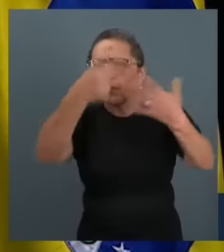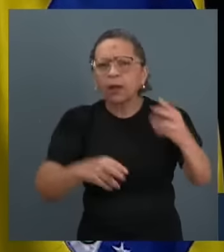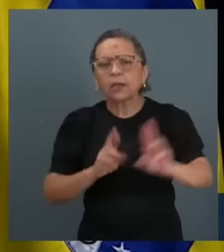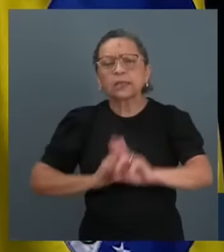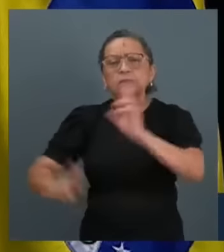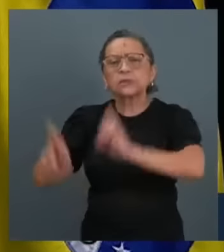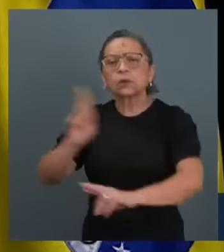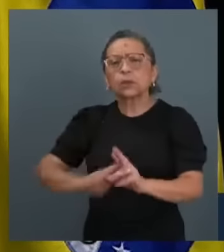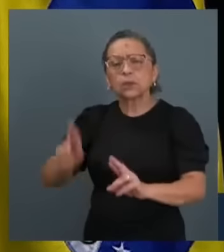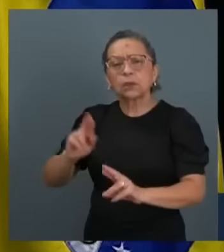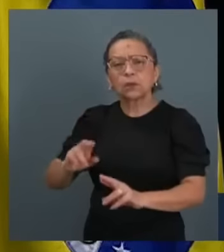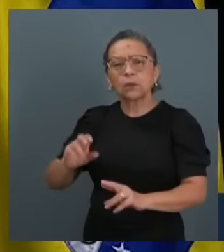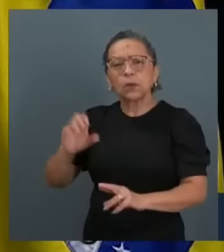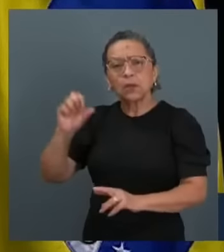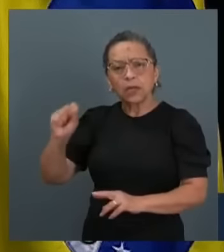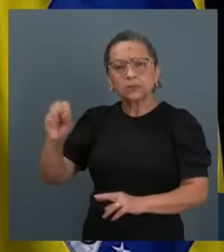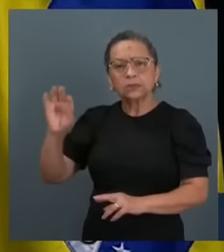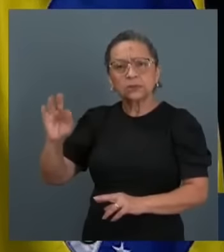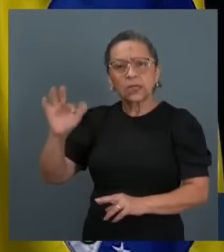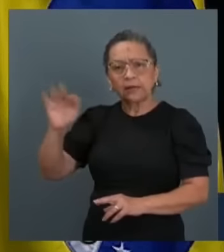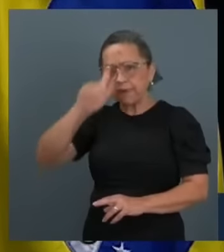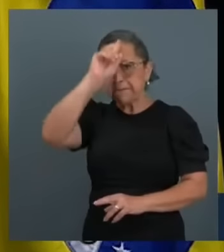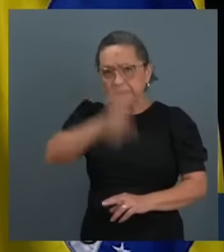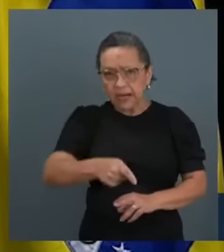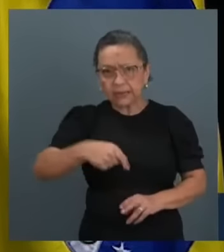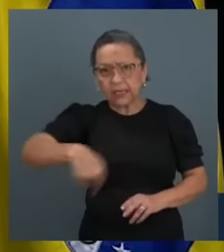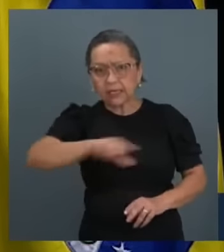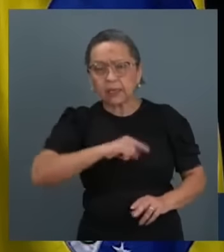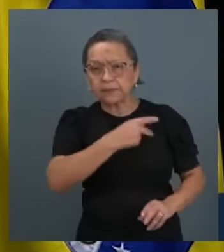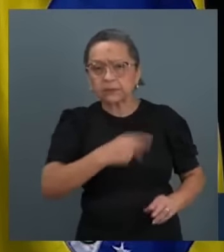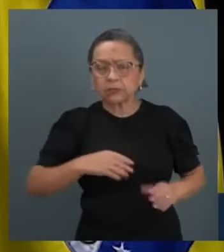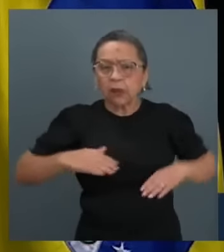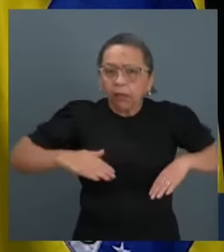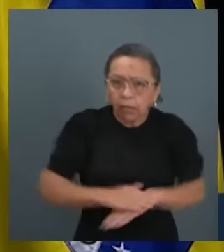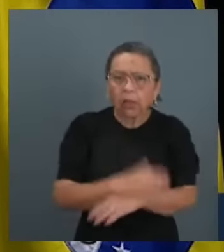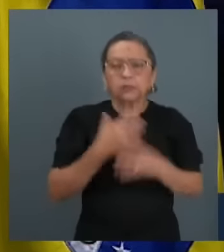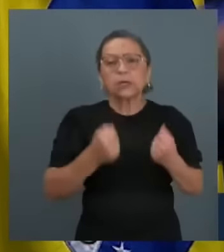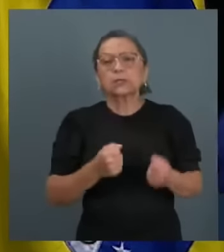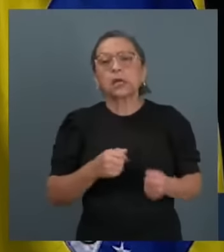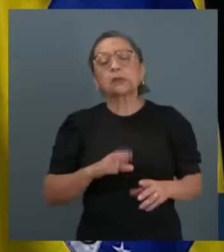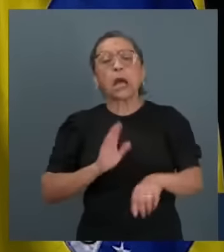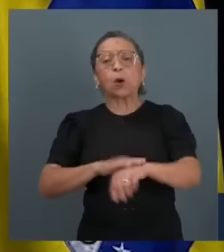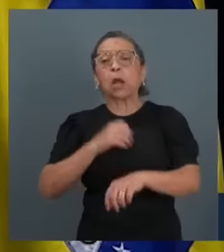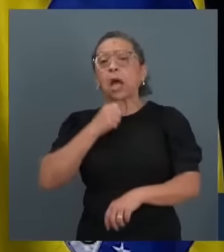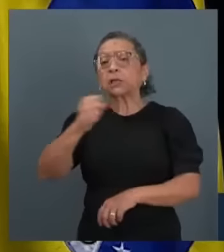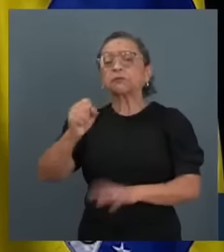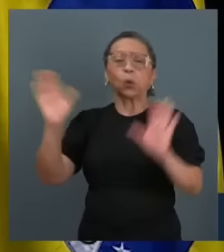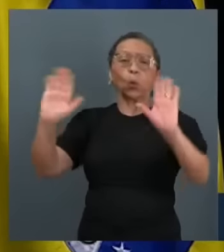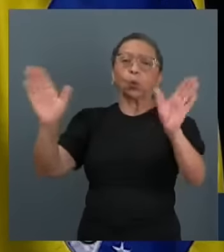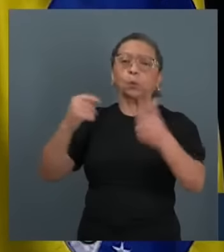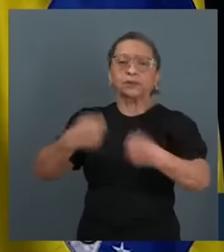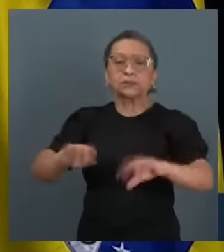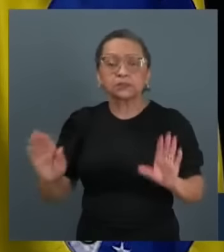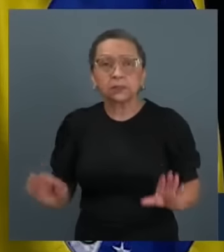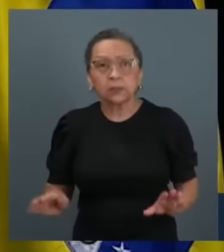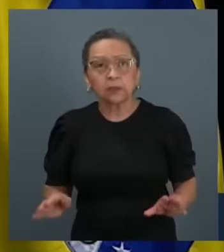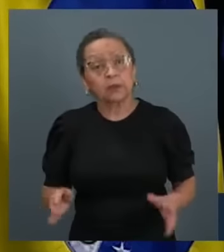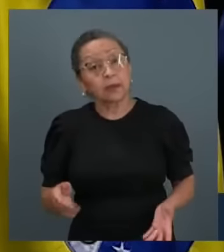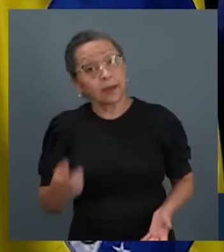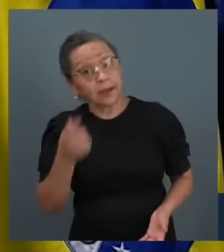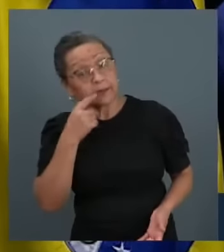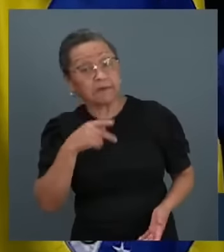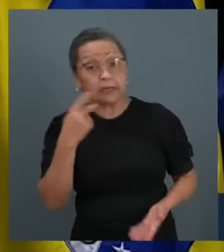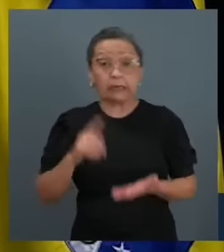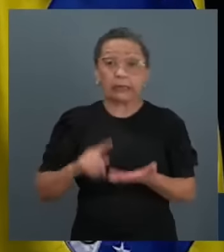Supremo dá uma ordem e o presidente dessa casa cumpre? Já vai dando entrevista dizendo, nem vem que não tem. E aí ele fala, né, nas